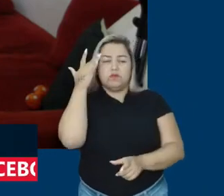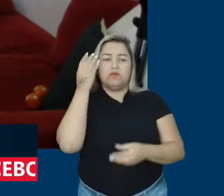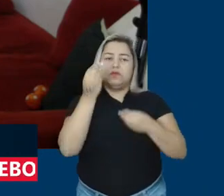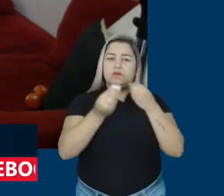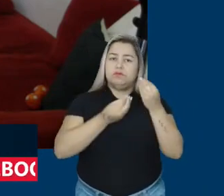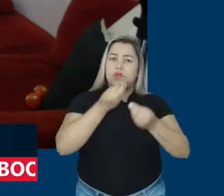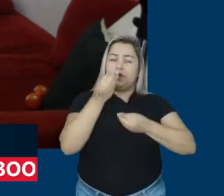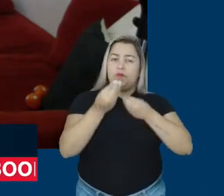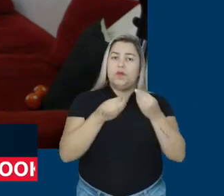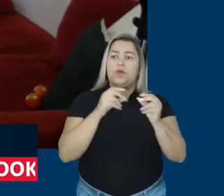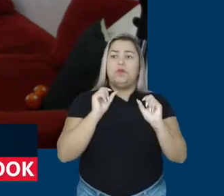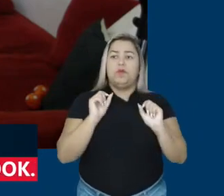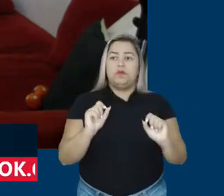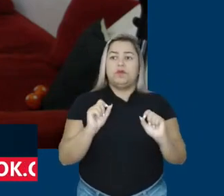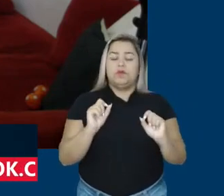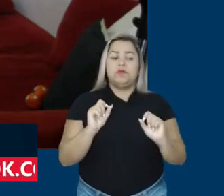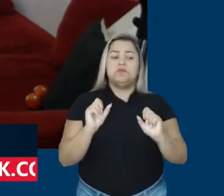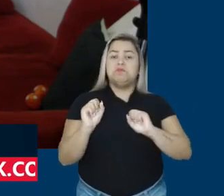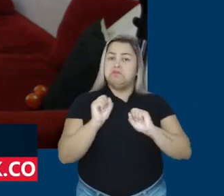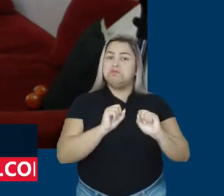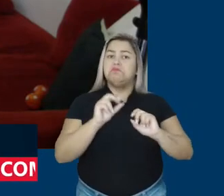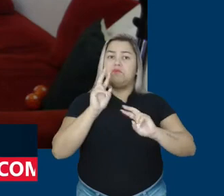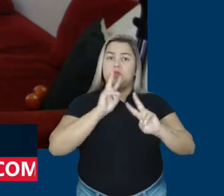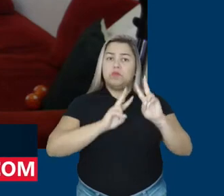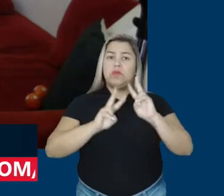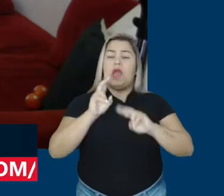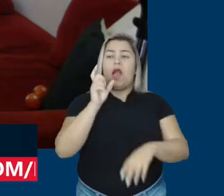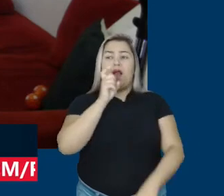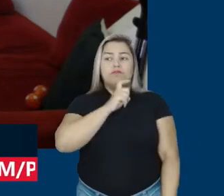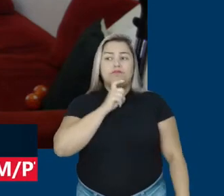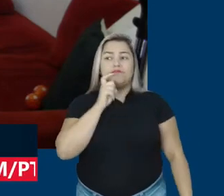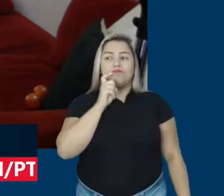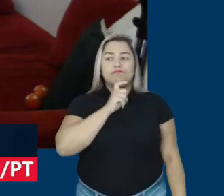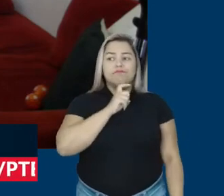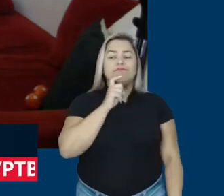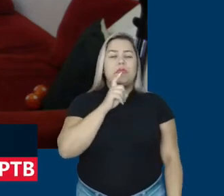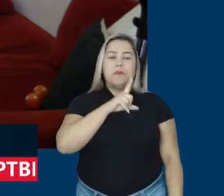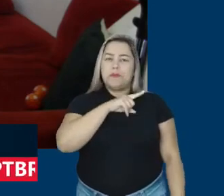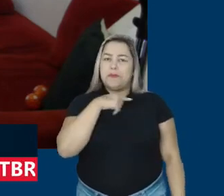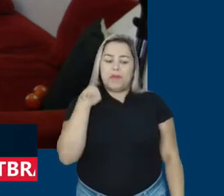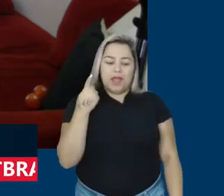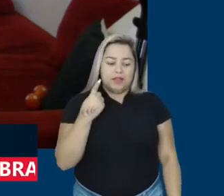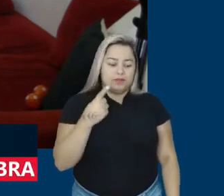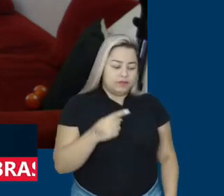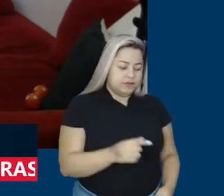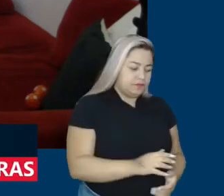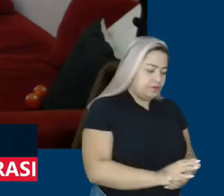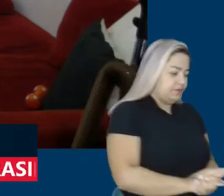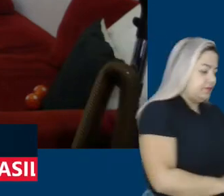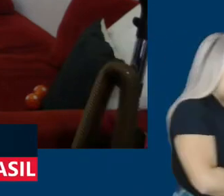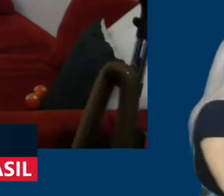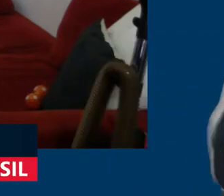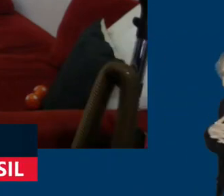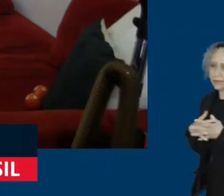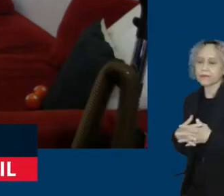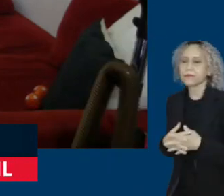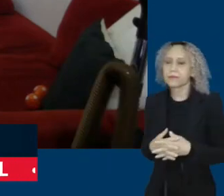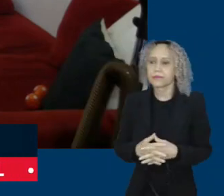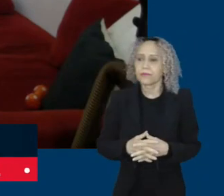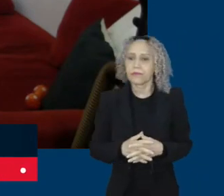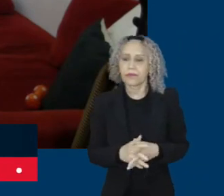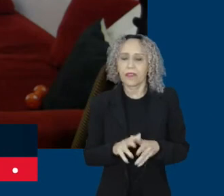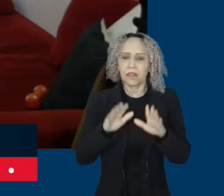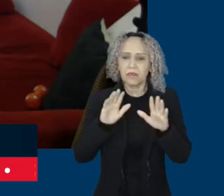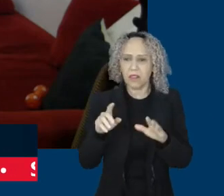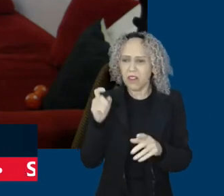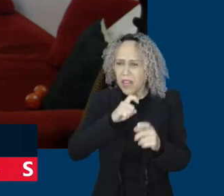a gente pode verificar, mentira mata, a mentira pode matar, pode tirar a vida de